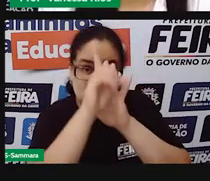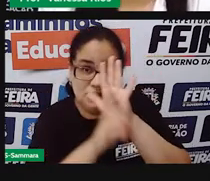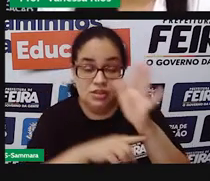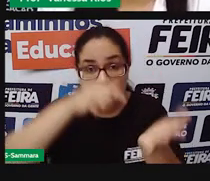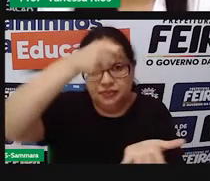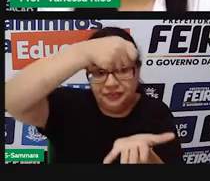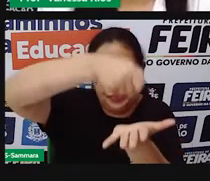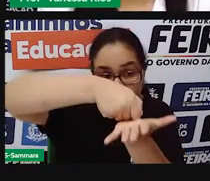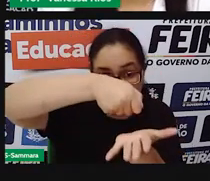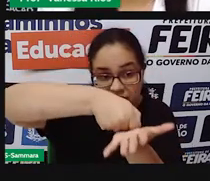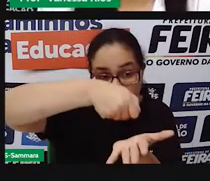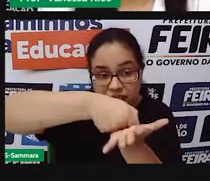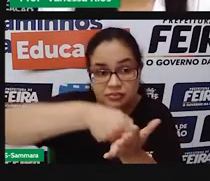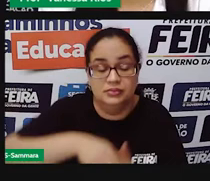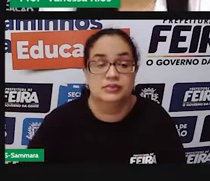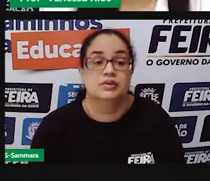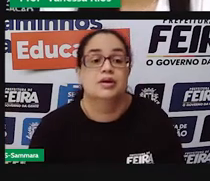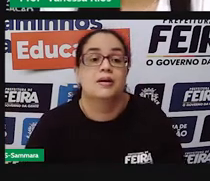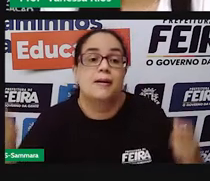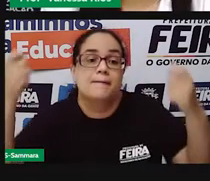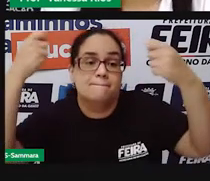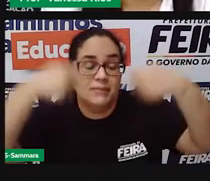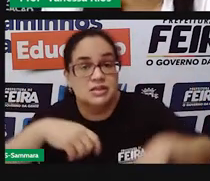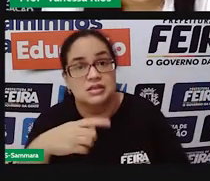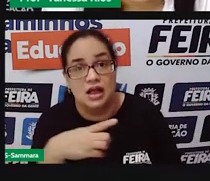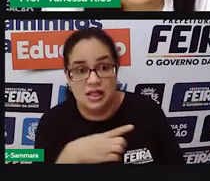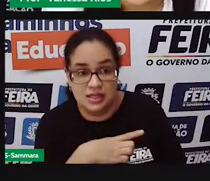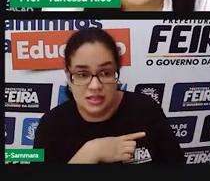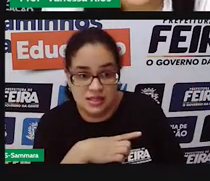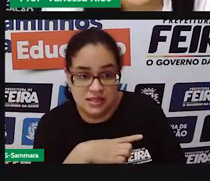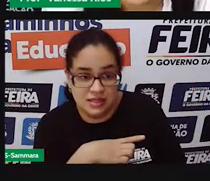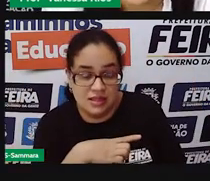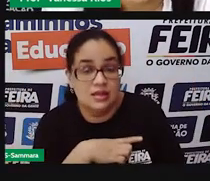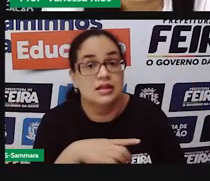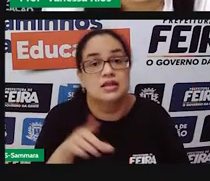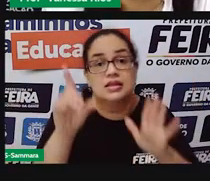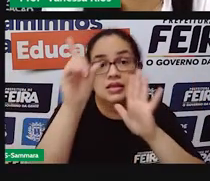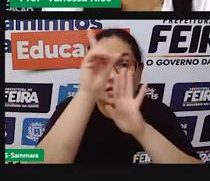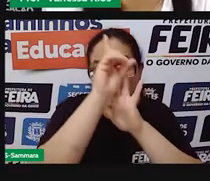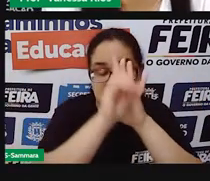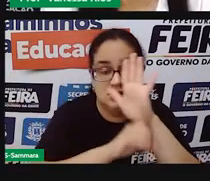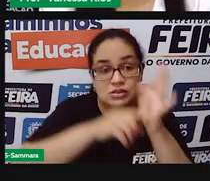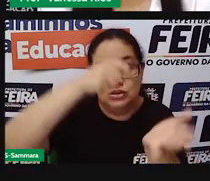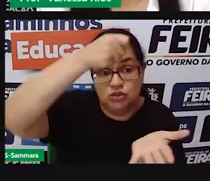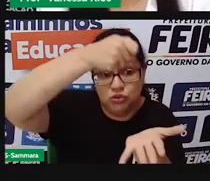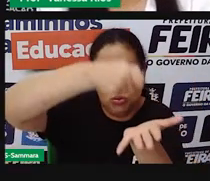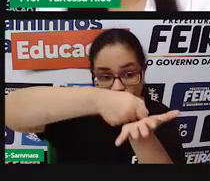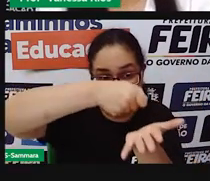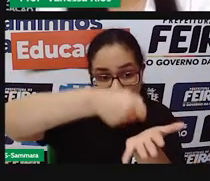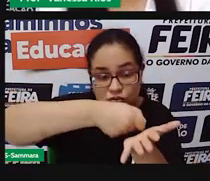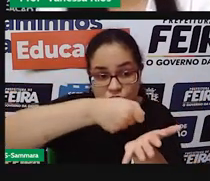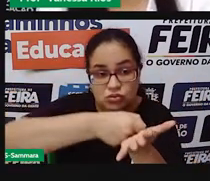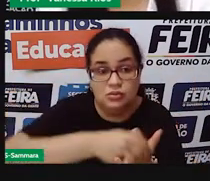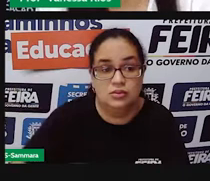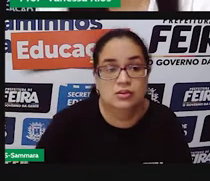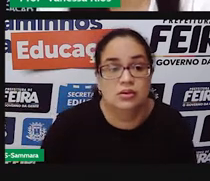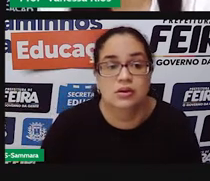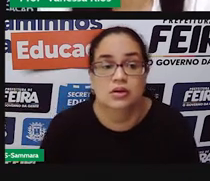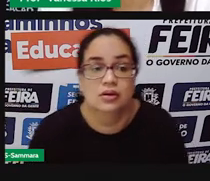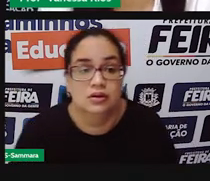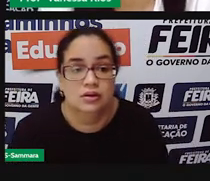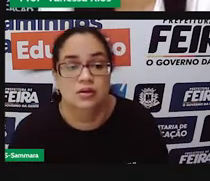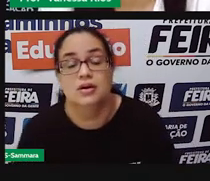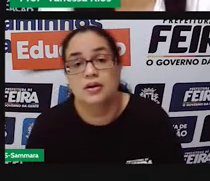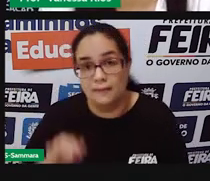deveres e que precisa exercer, não é, esses deveres e ter os seus direitos respeitados, é